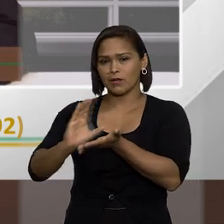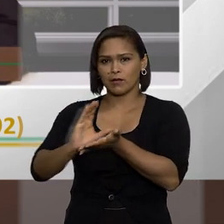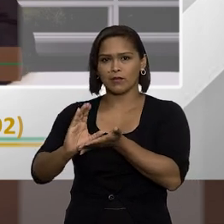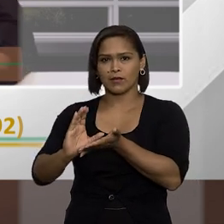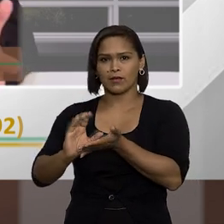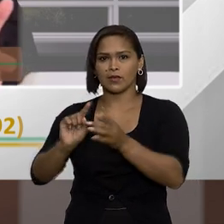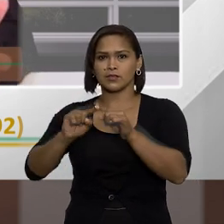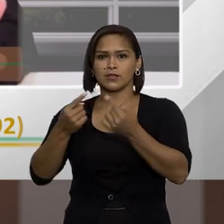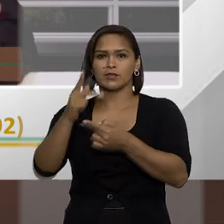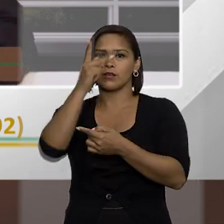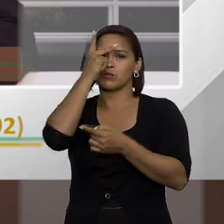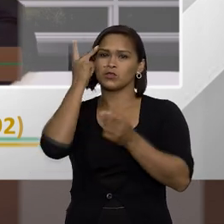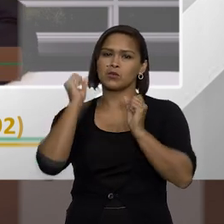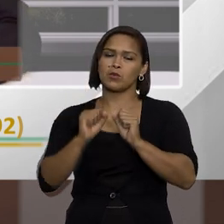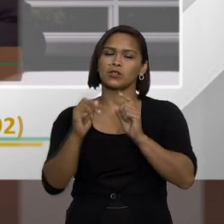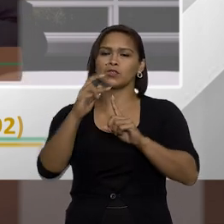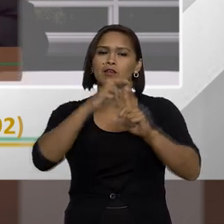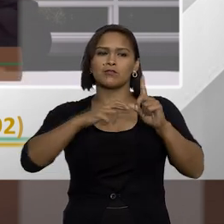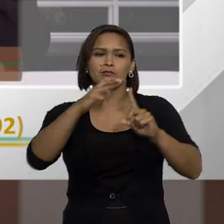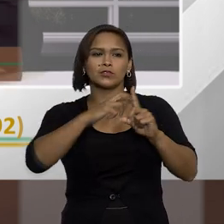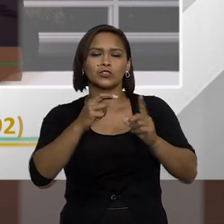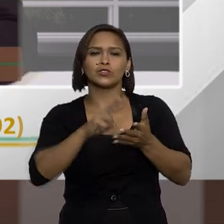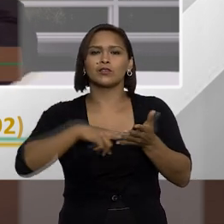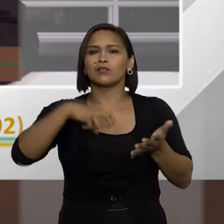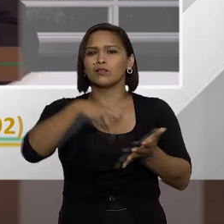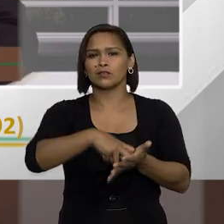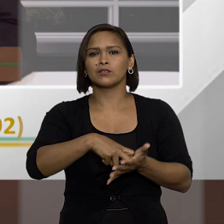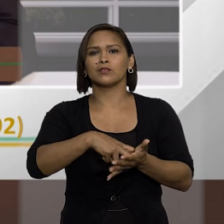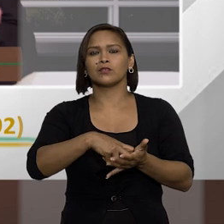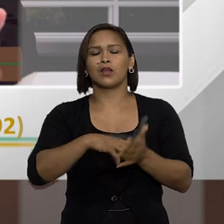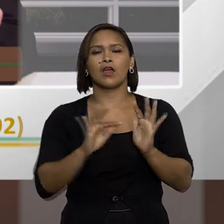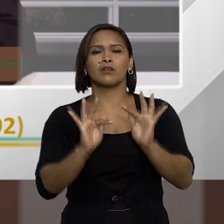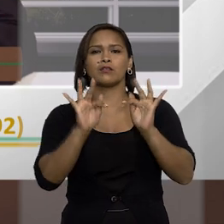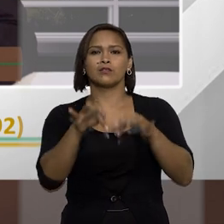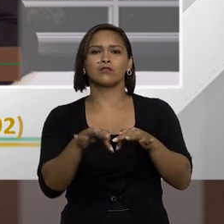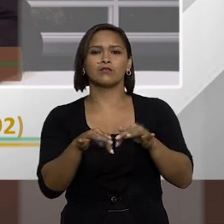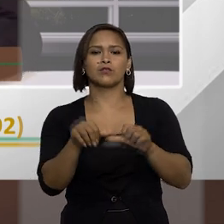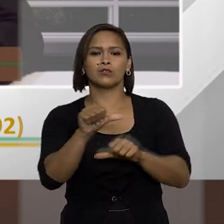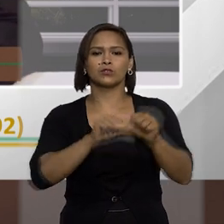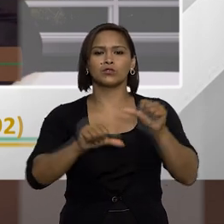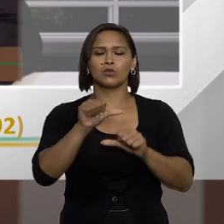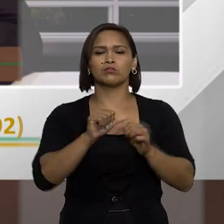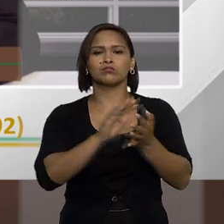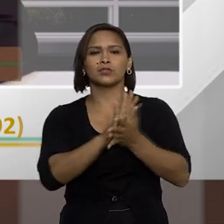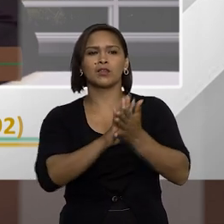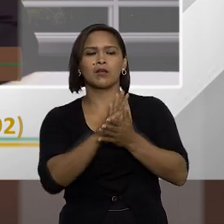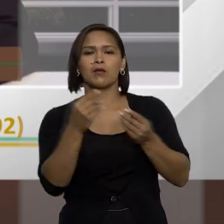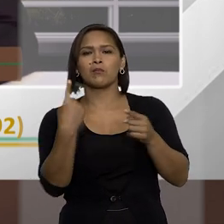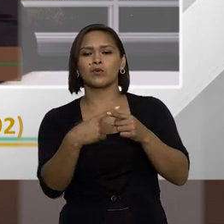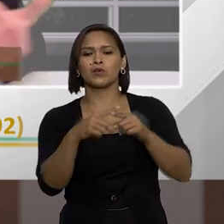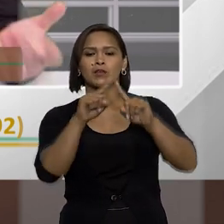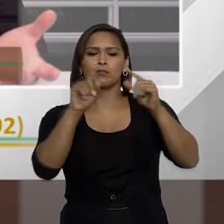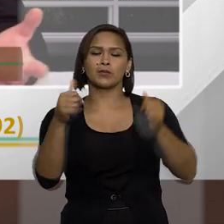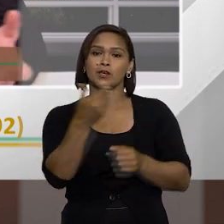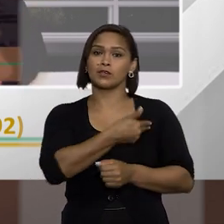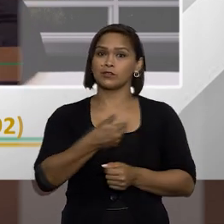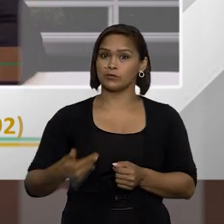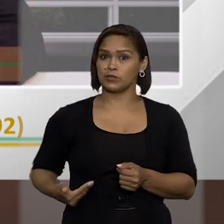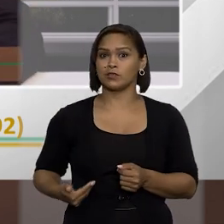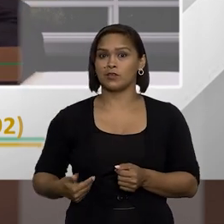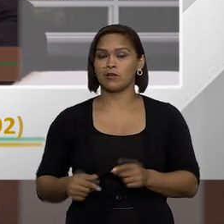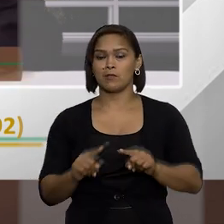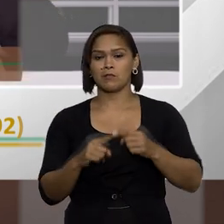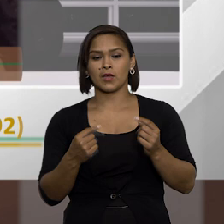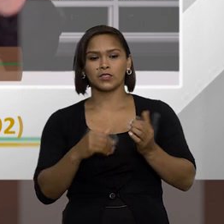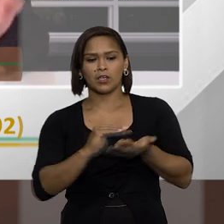condenações senão a pessoa pode ser investigada condenada e no final tornou-se inóqua porque perde a função pública mas às vezes a